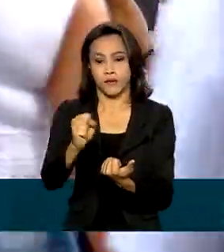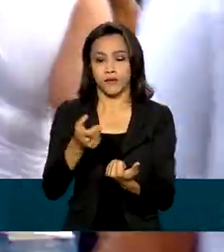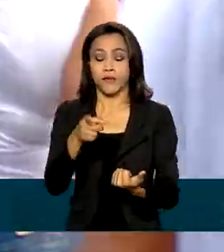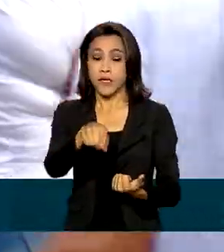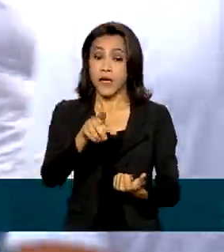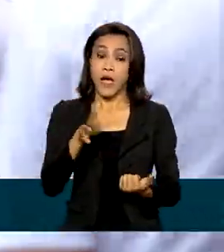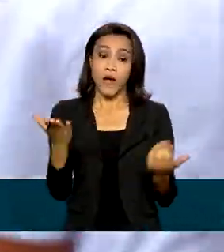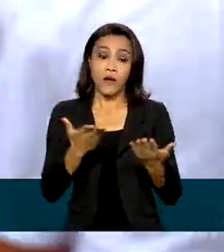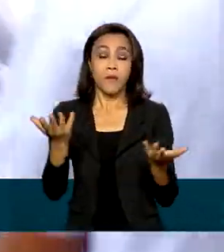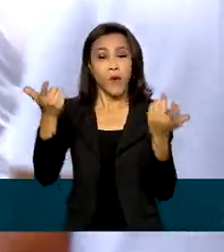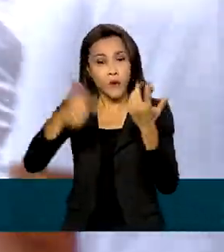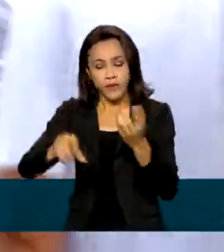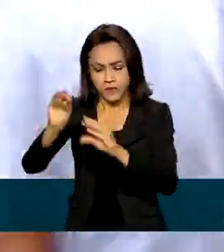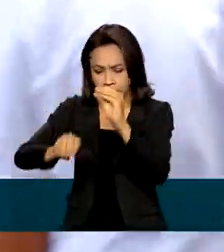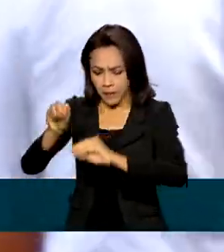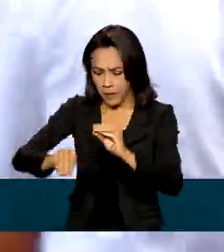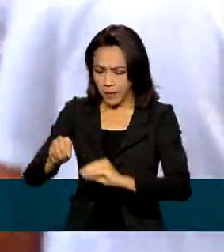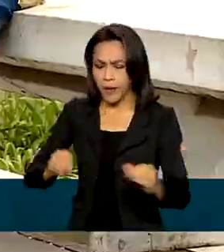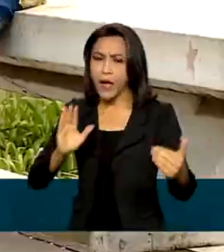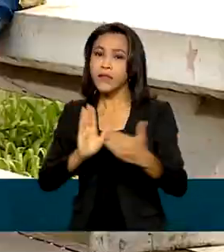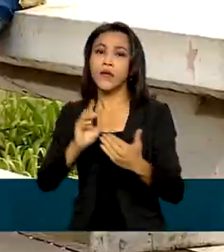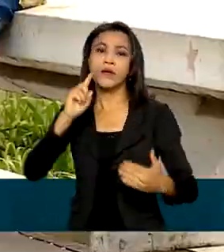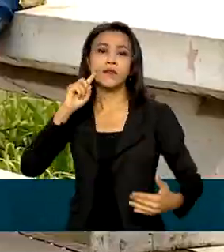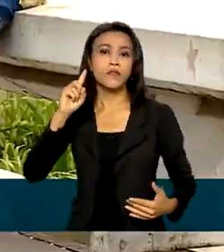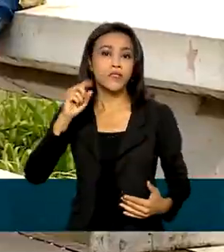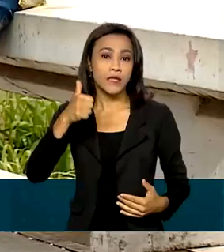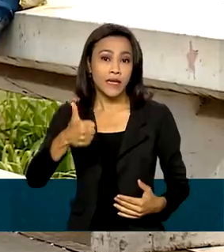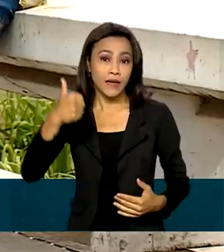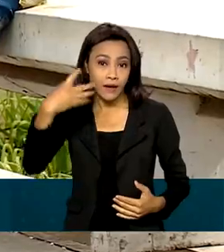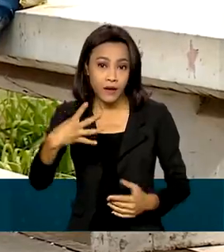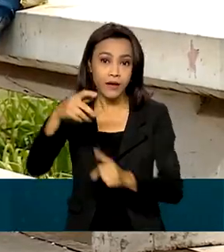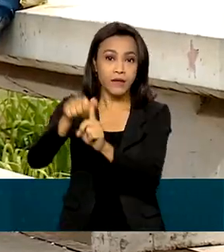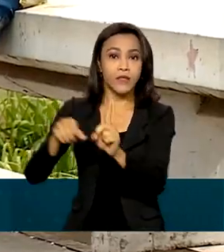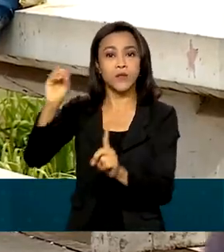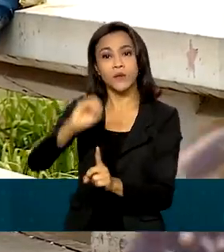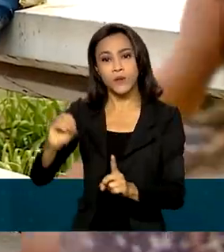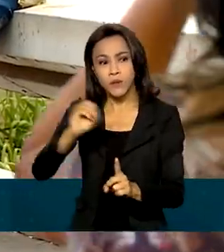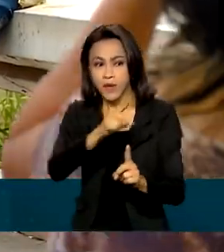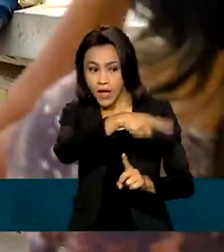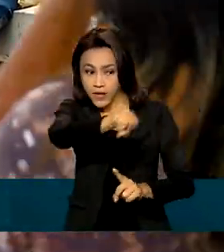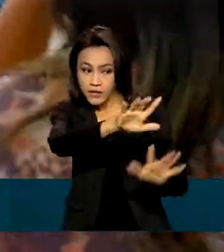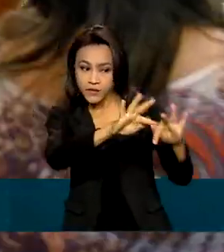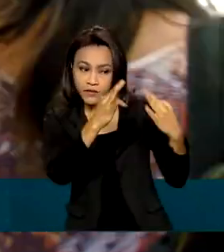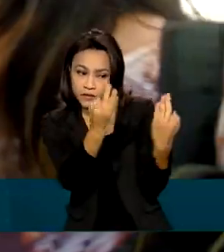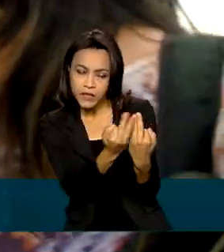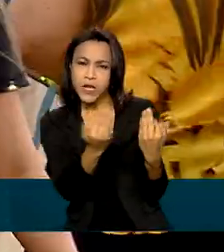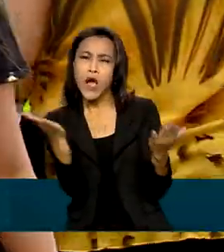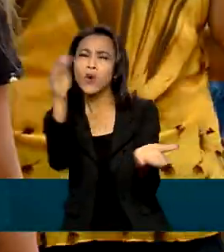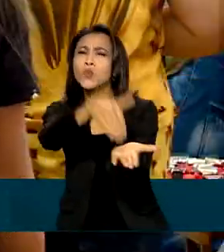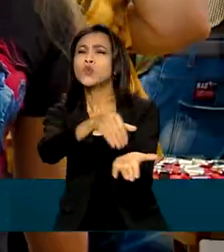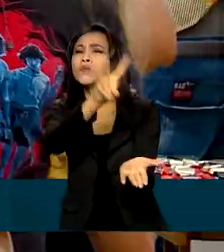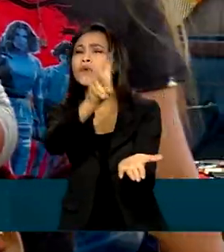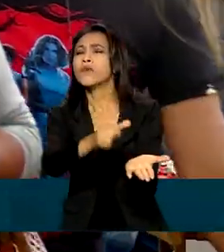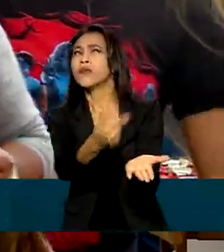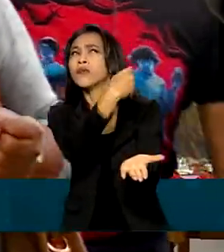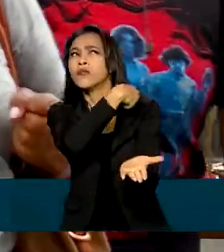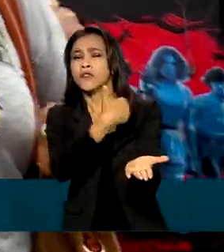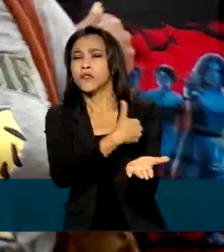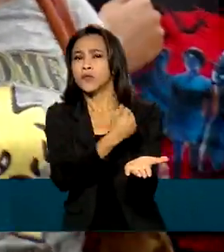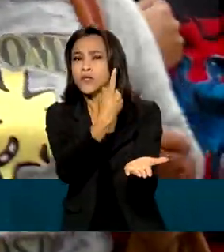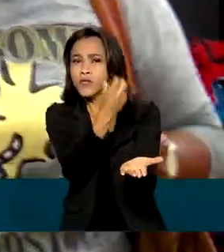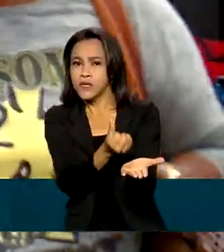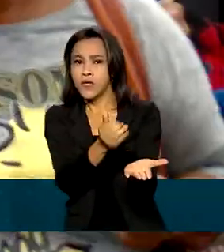cadastral vai até o dia 14 de outubro. São aquelas famílias que atualizaram os dados pela última vez em 2016